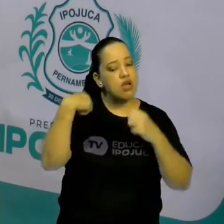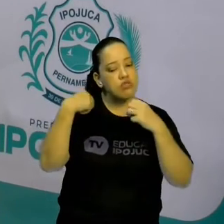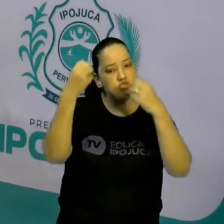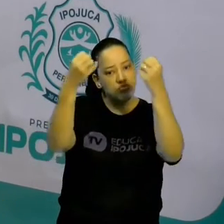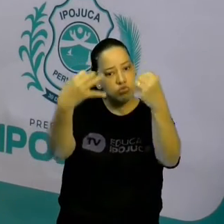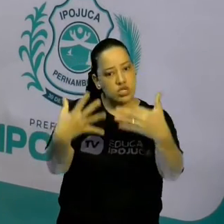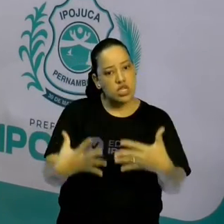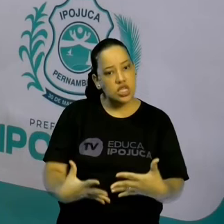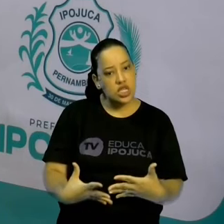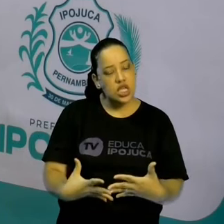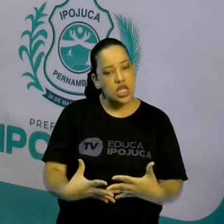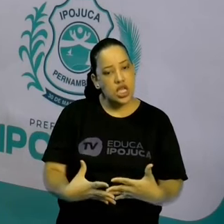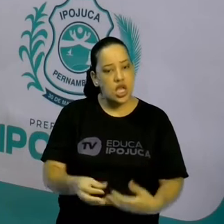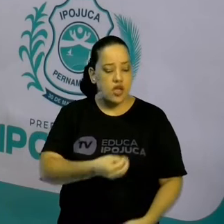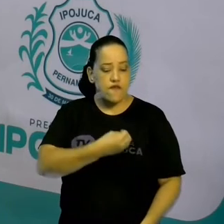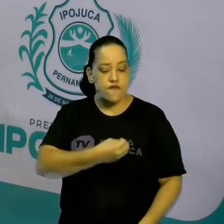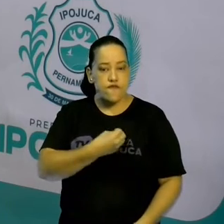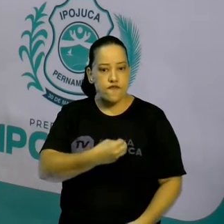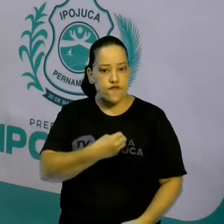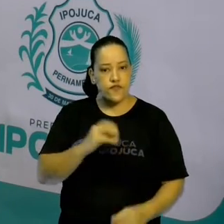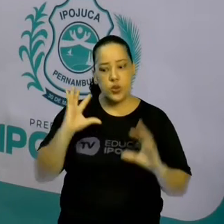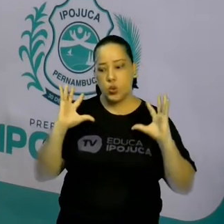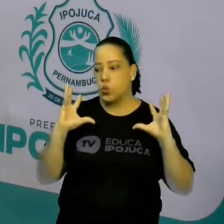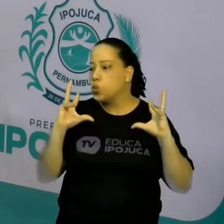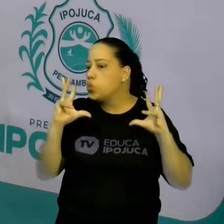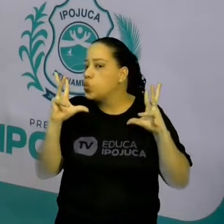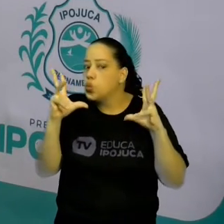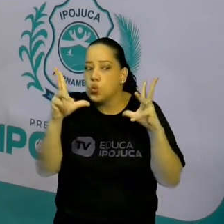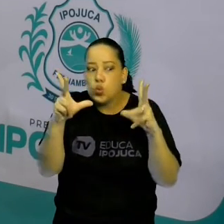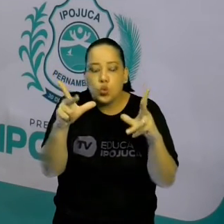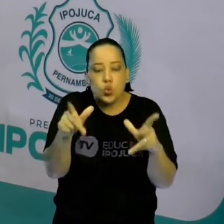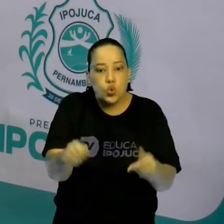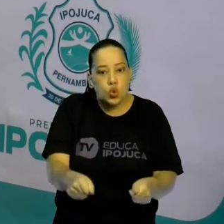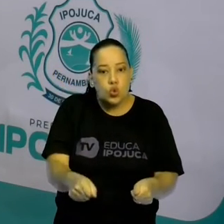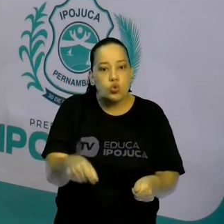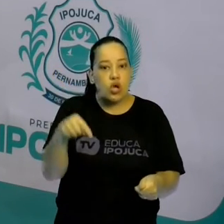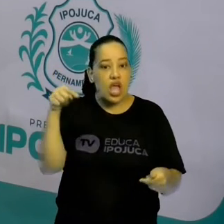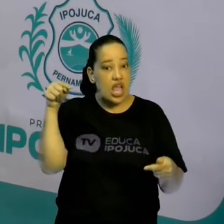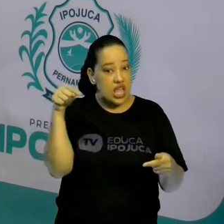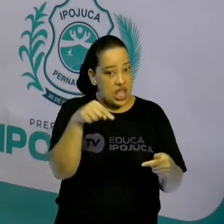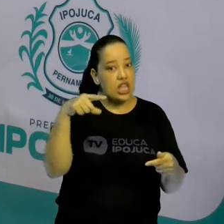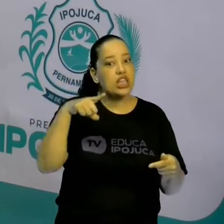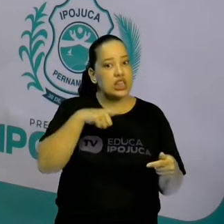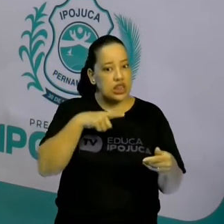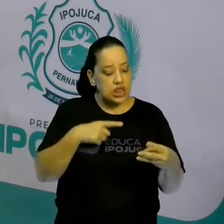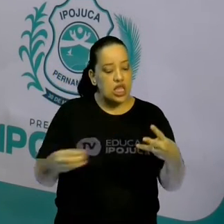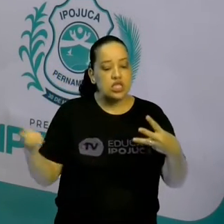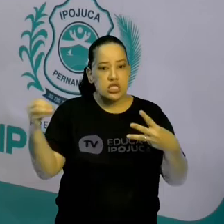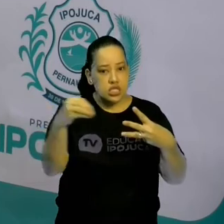todos os seres vivos que existem no planeta, são formados por célula?